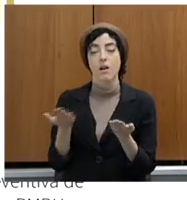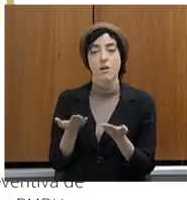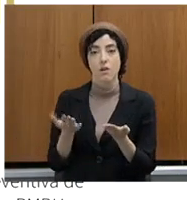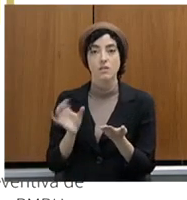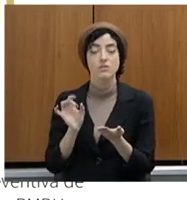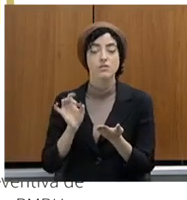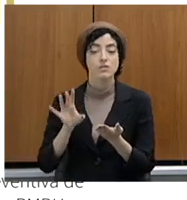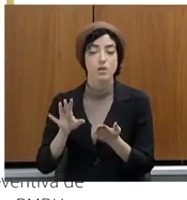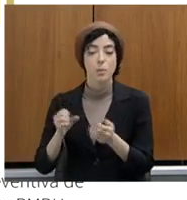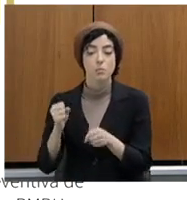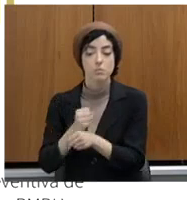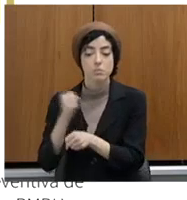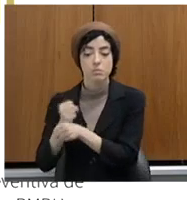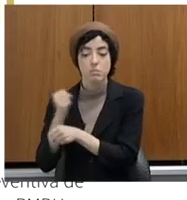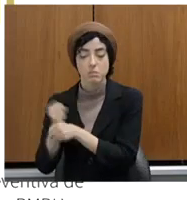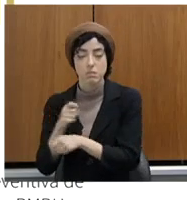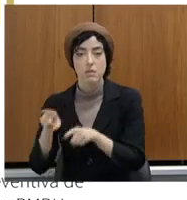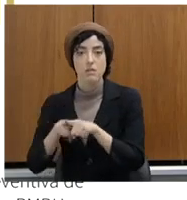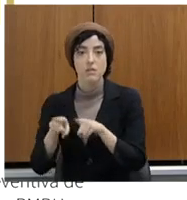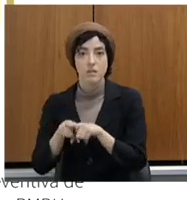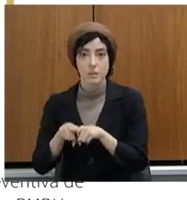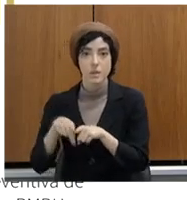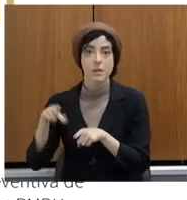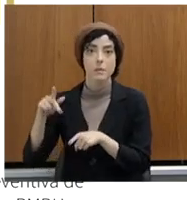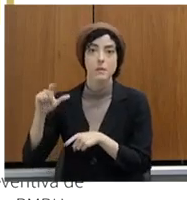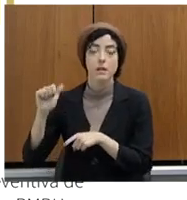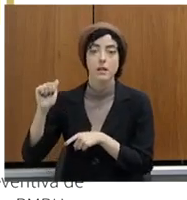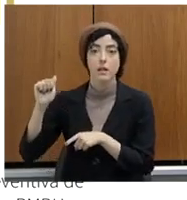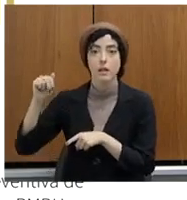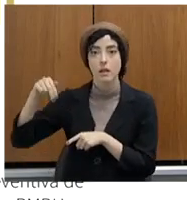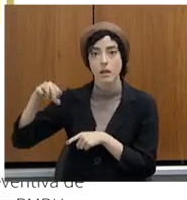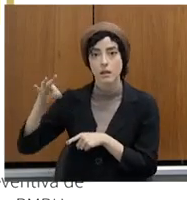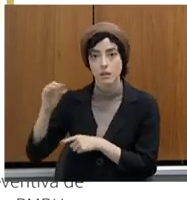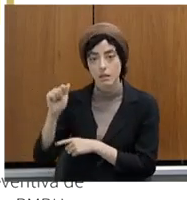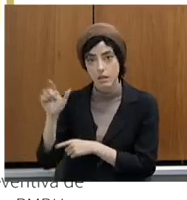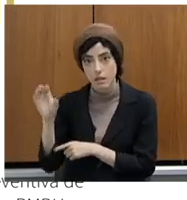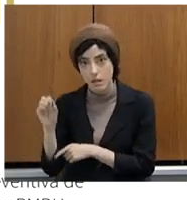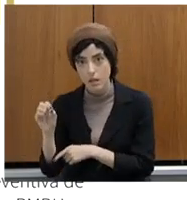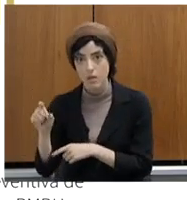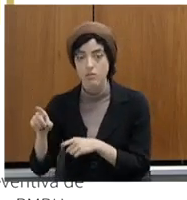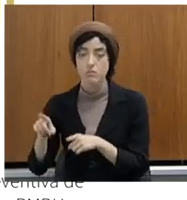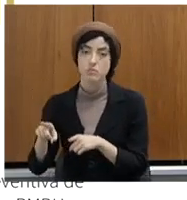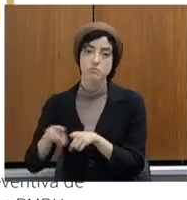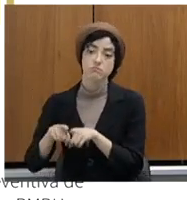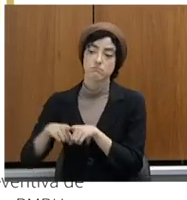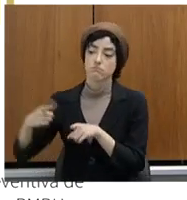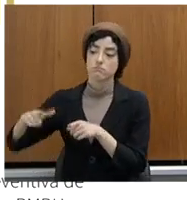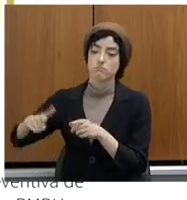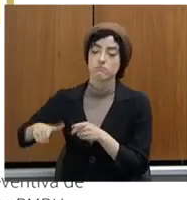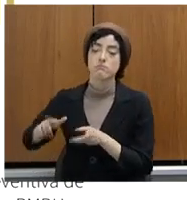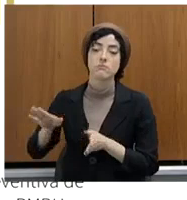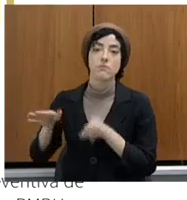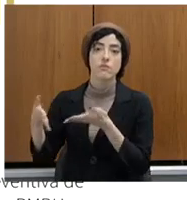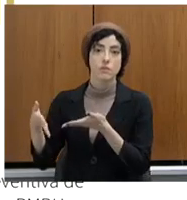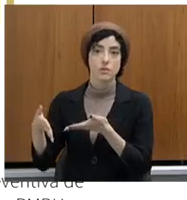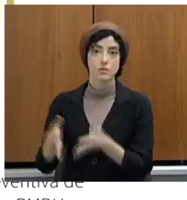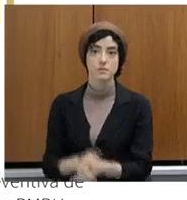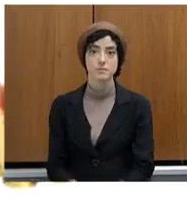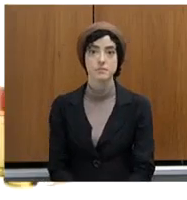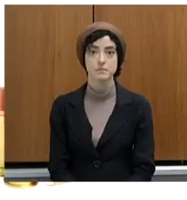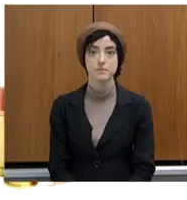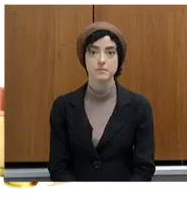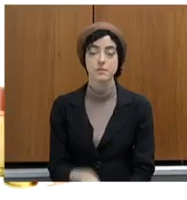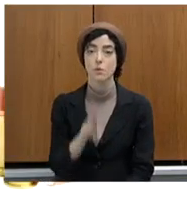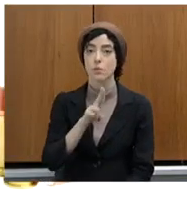polícia foram compreendidos aí no âmbito do interior com esses recursos. Pode seguir.